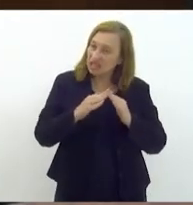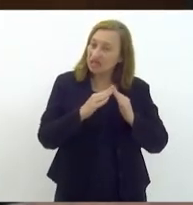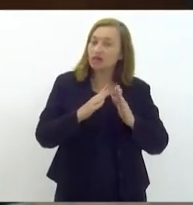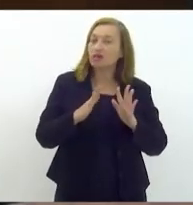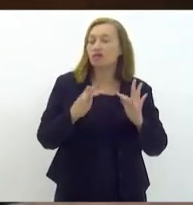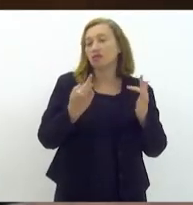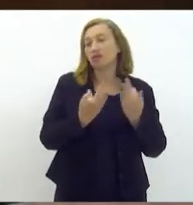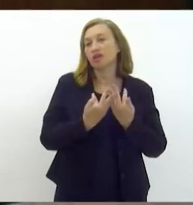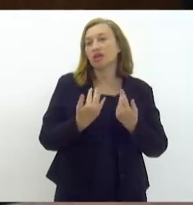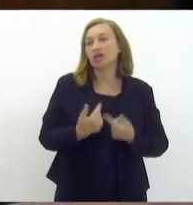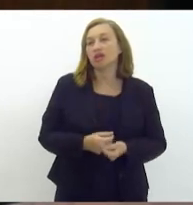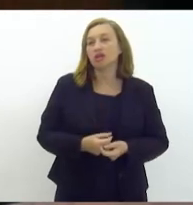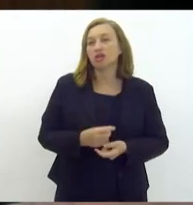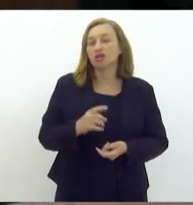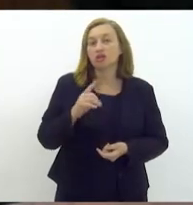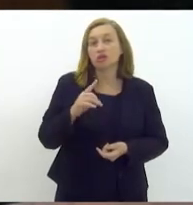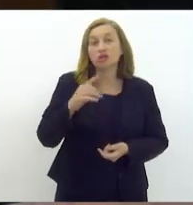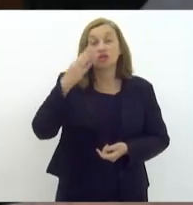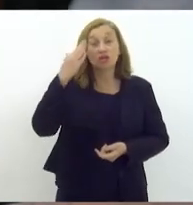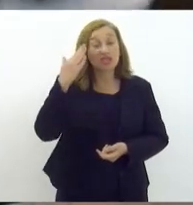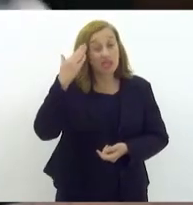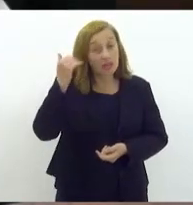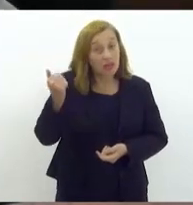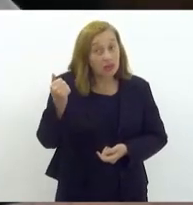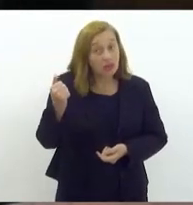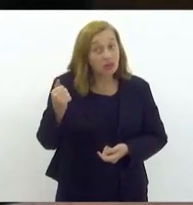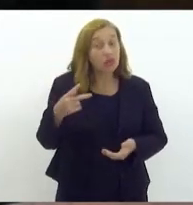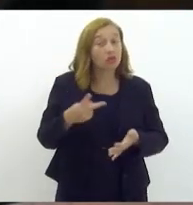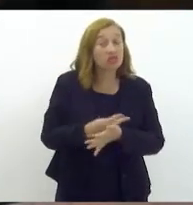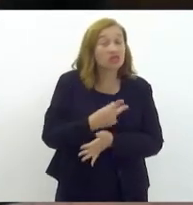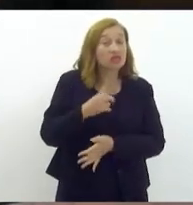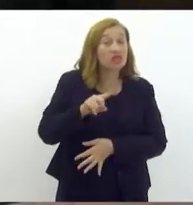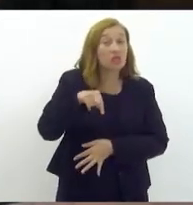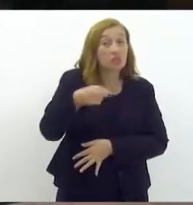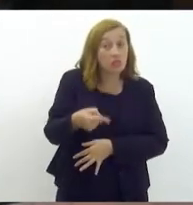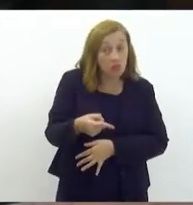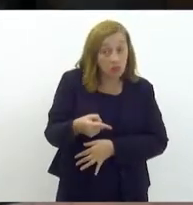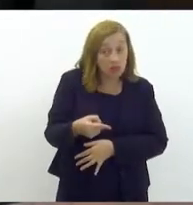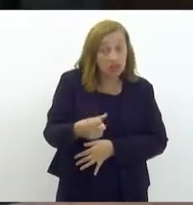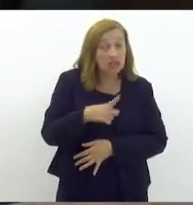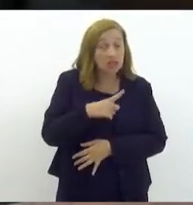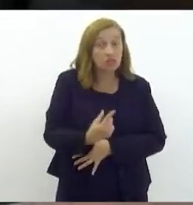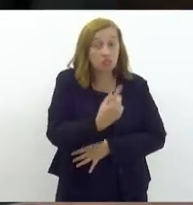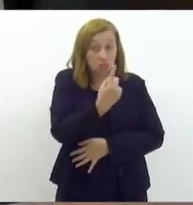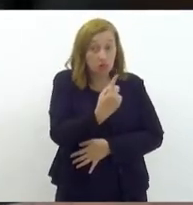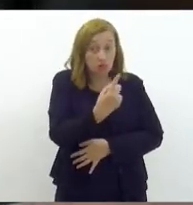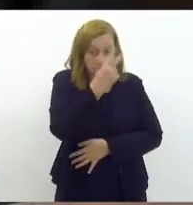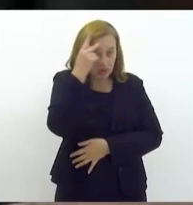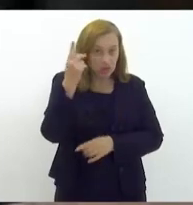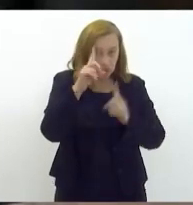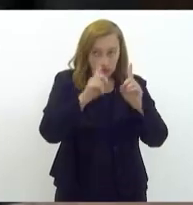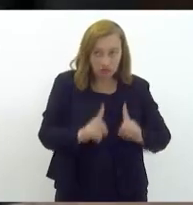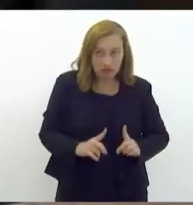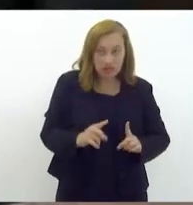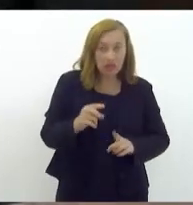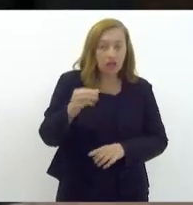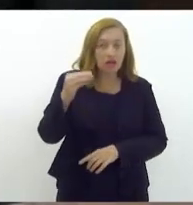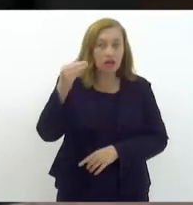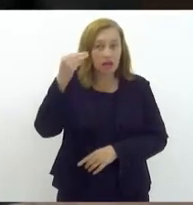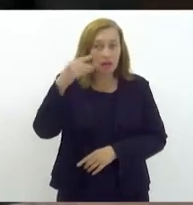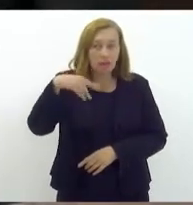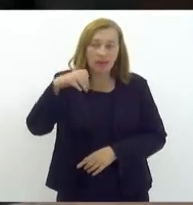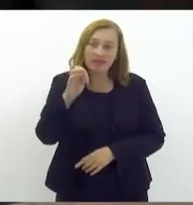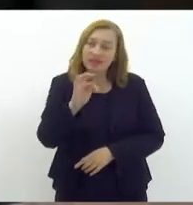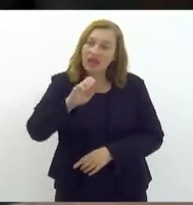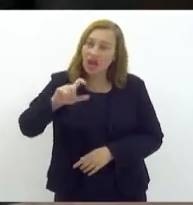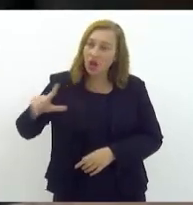vizinha, que nós só soubemos, deputada Renata, que ali existia uma pessoa com deficiência mental o